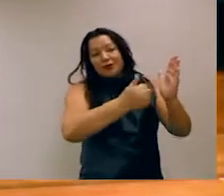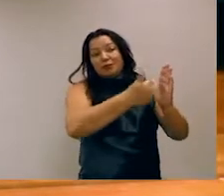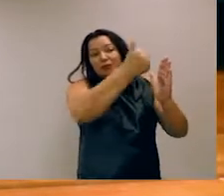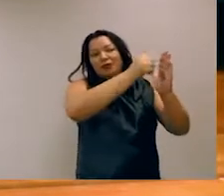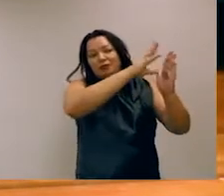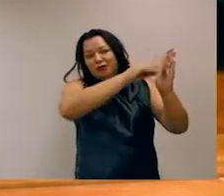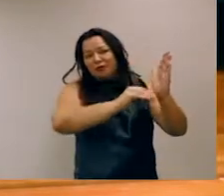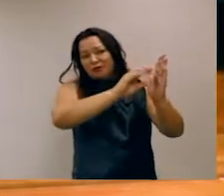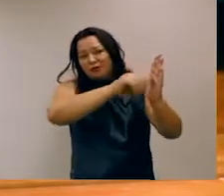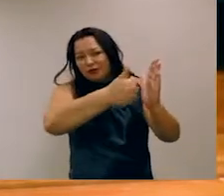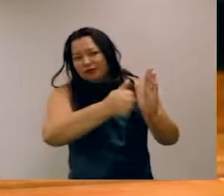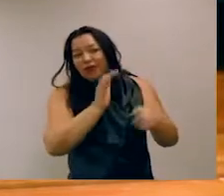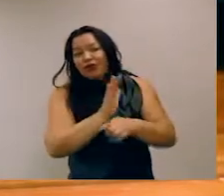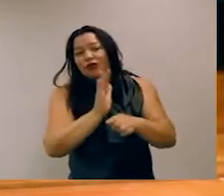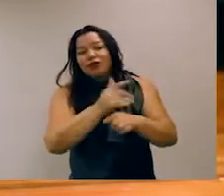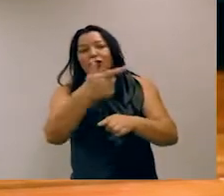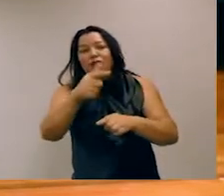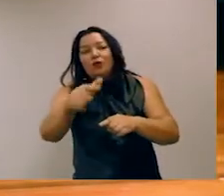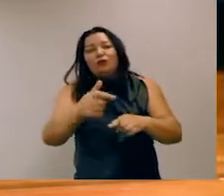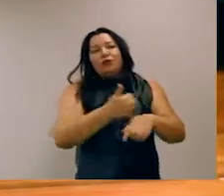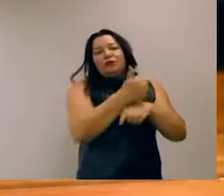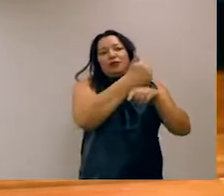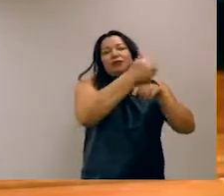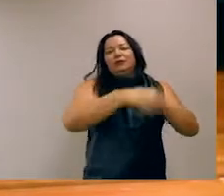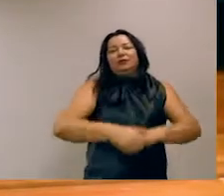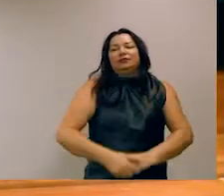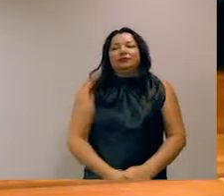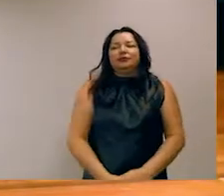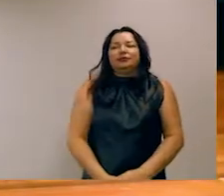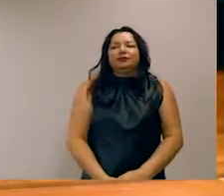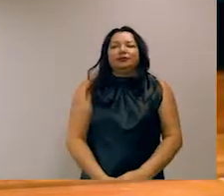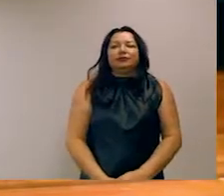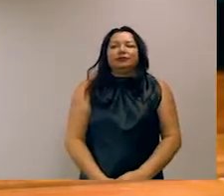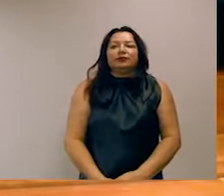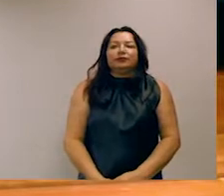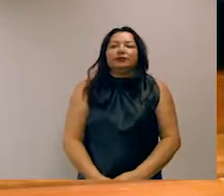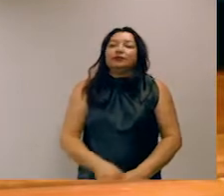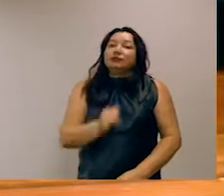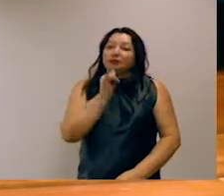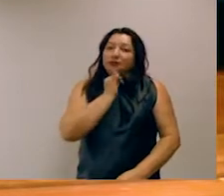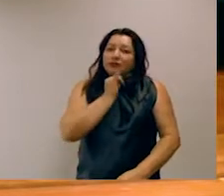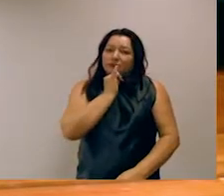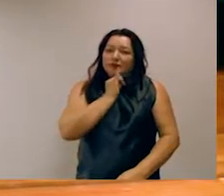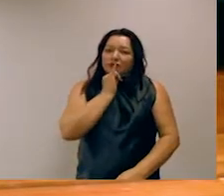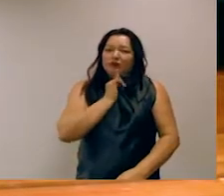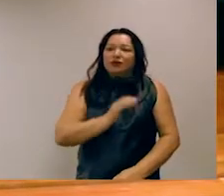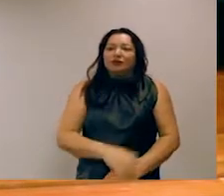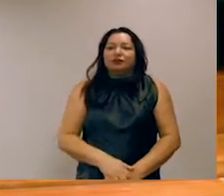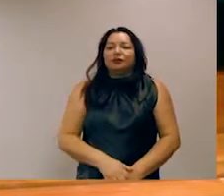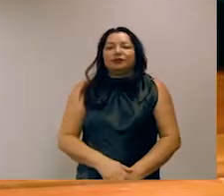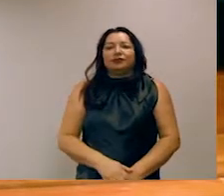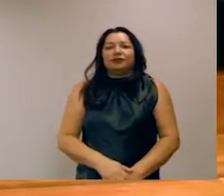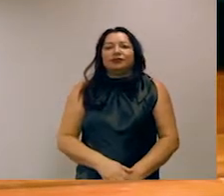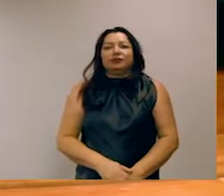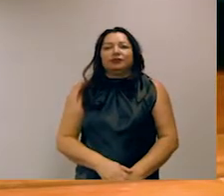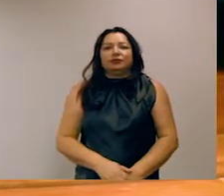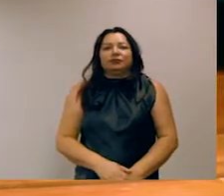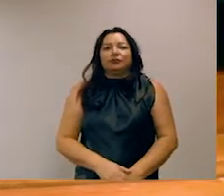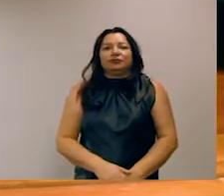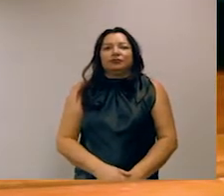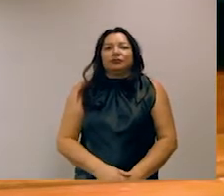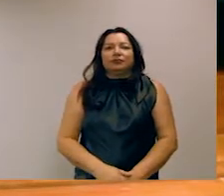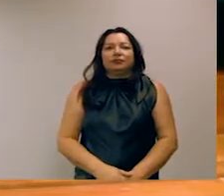em uma tarefa vai ajudar nas demais. E agora vamos falar rapidamente de exemplos de benchmarks desse tipo.